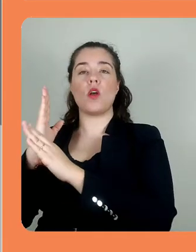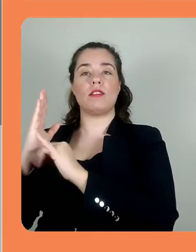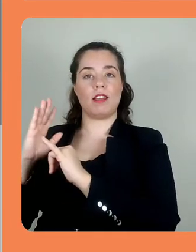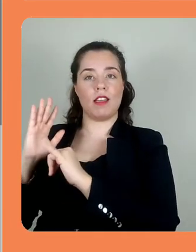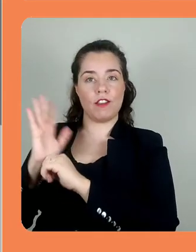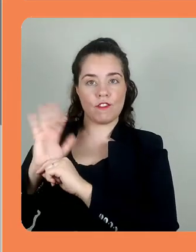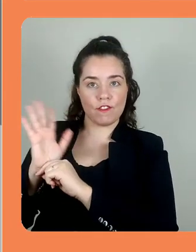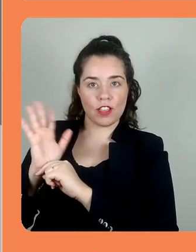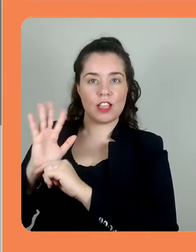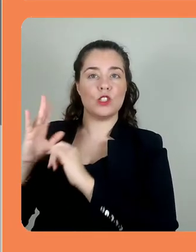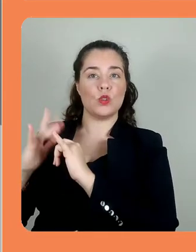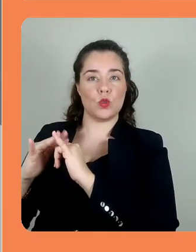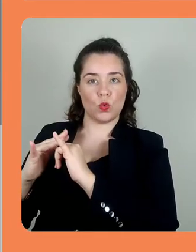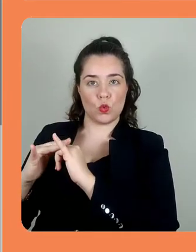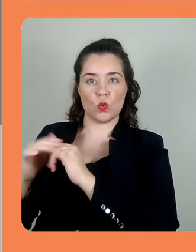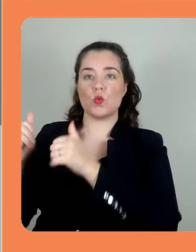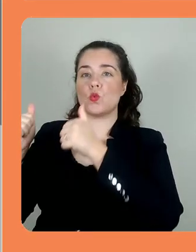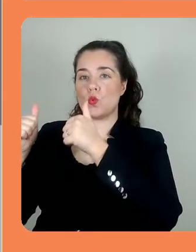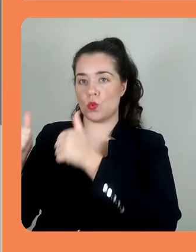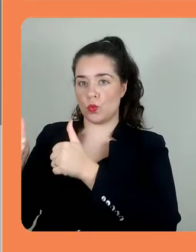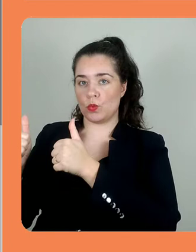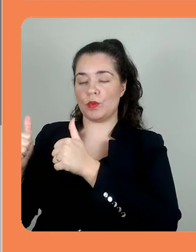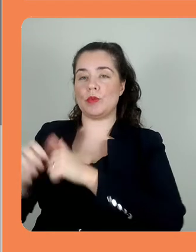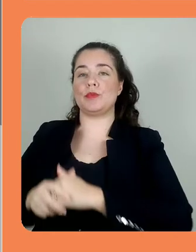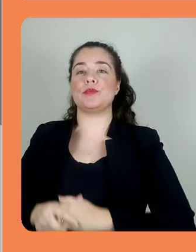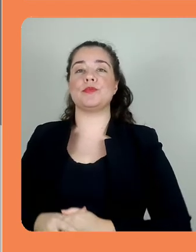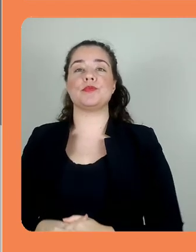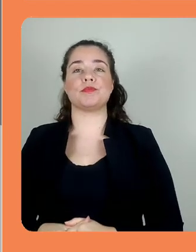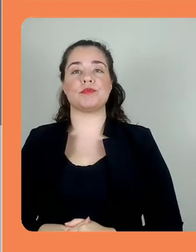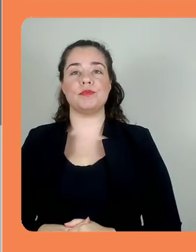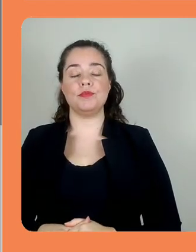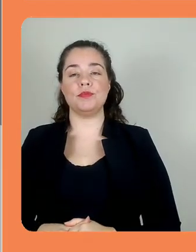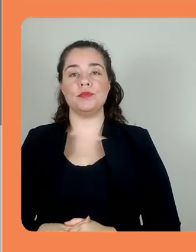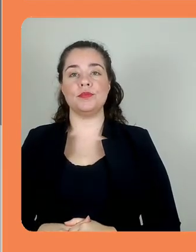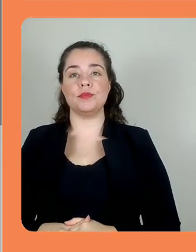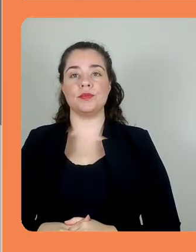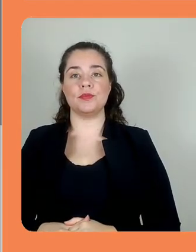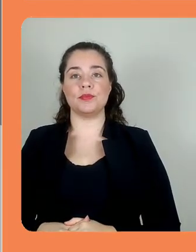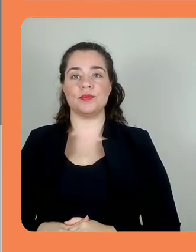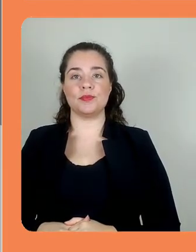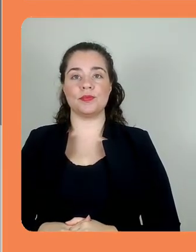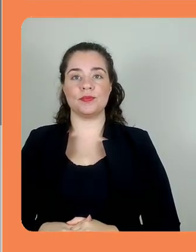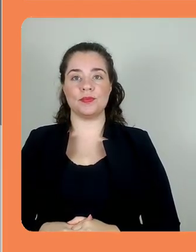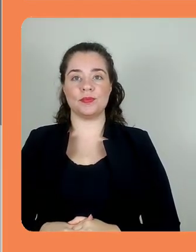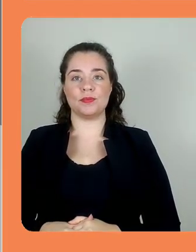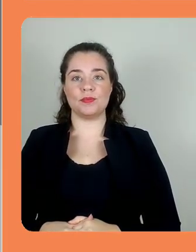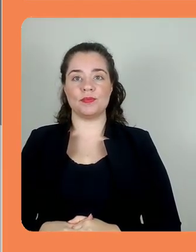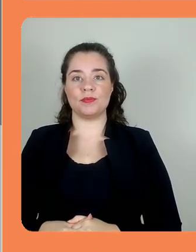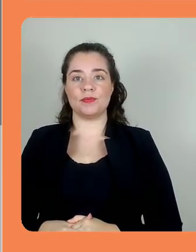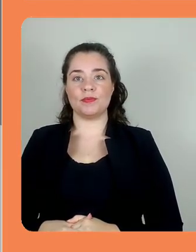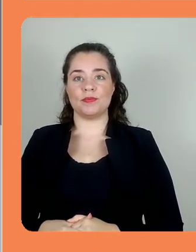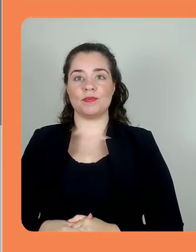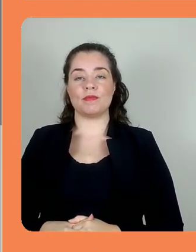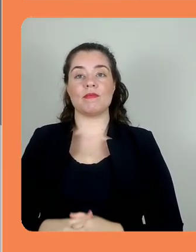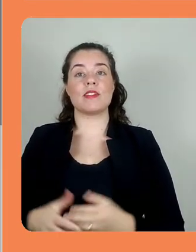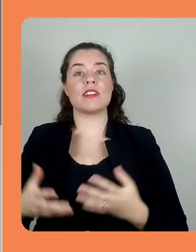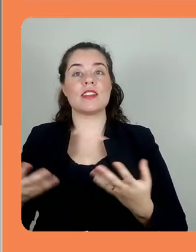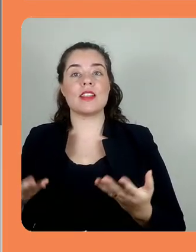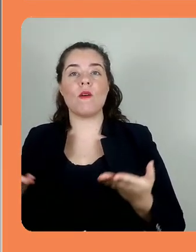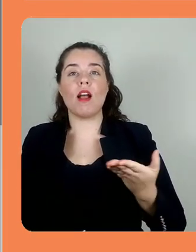eu já achei aqui o vídeo que eu quero, né? Que é o vídeo de boas-vindas do curso de Moodle.